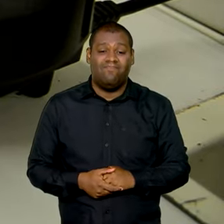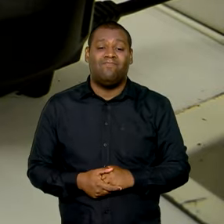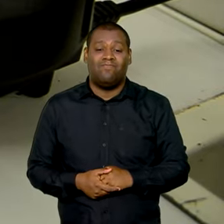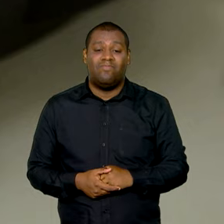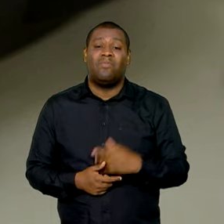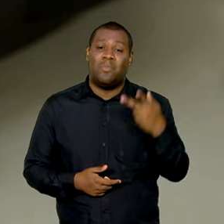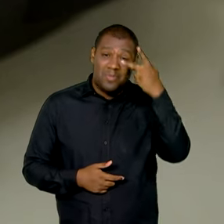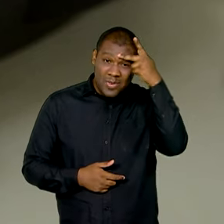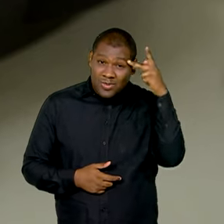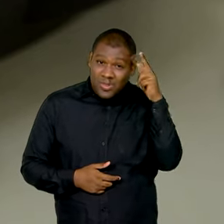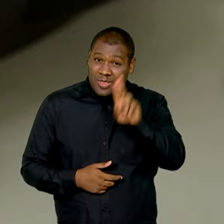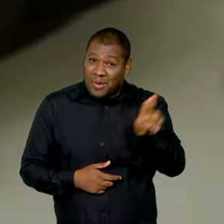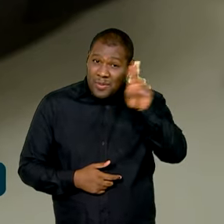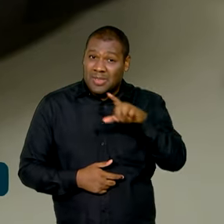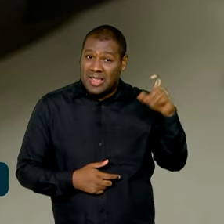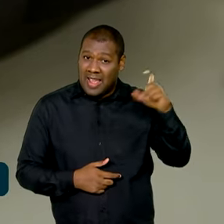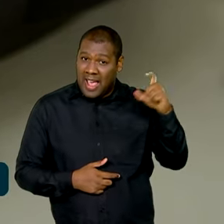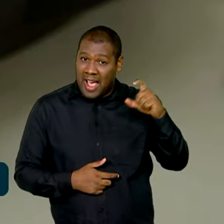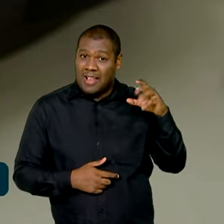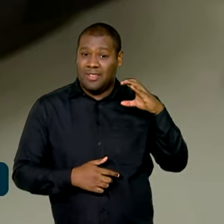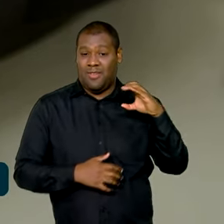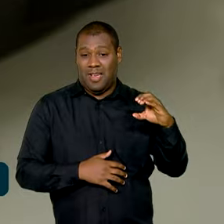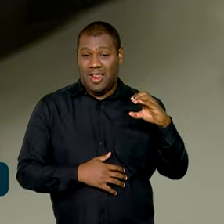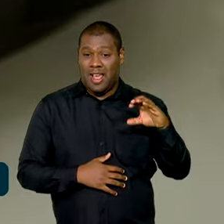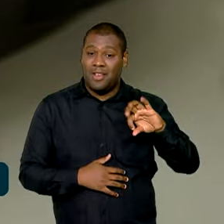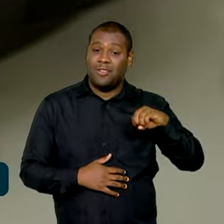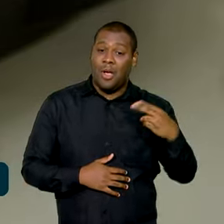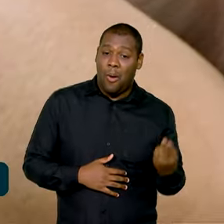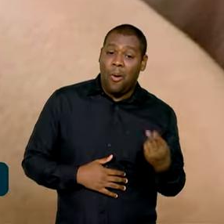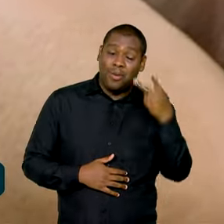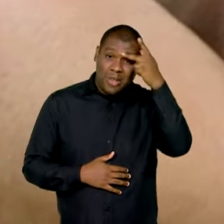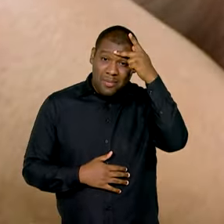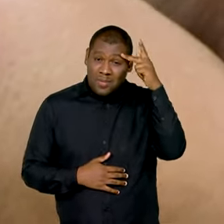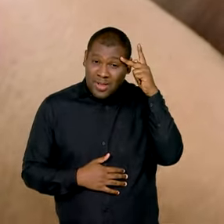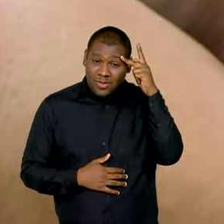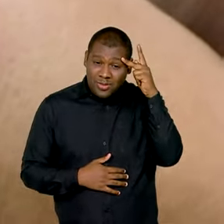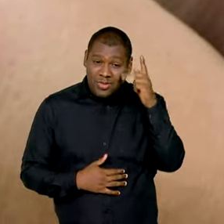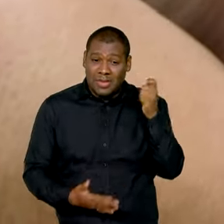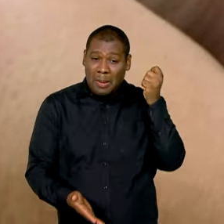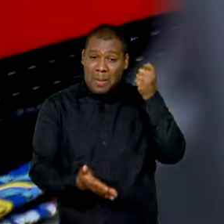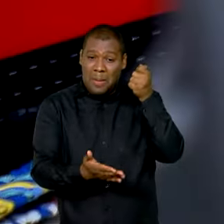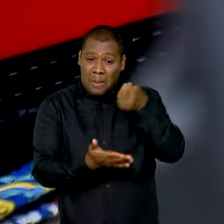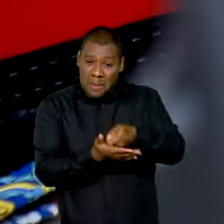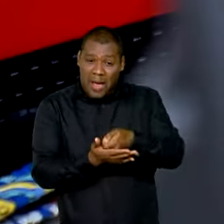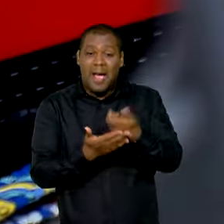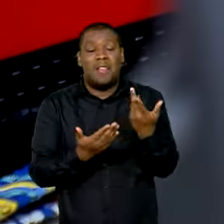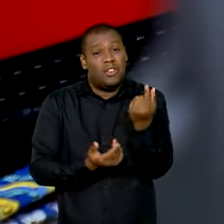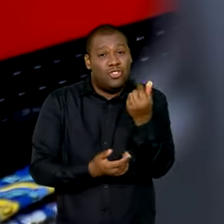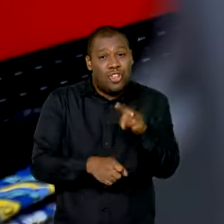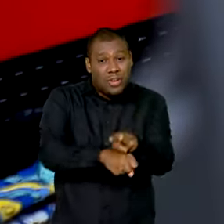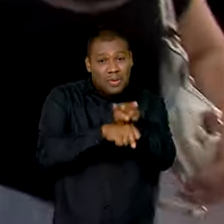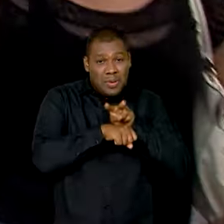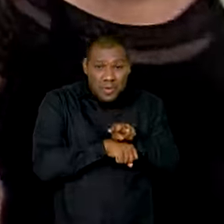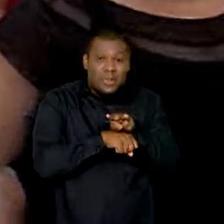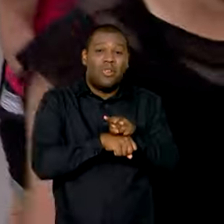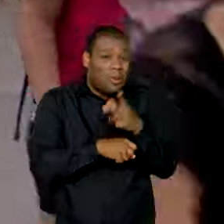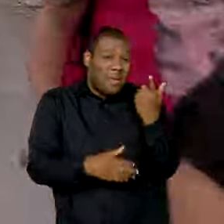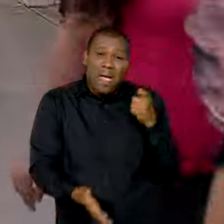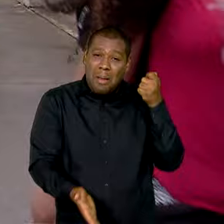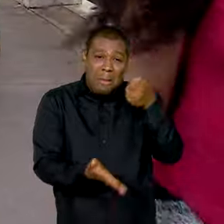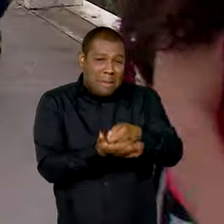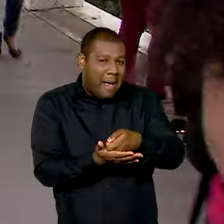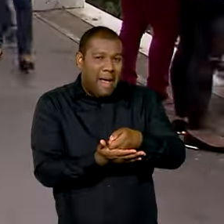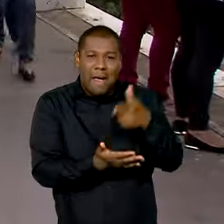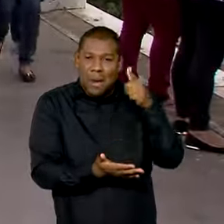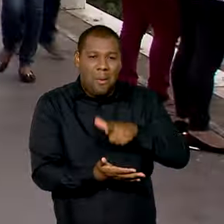entre usuários de cartões de crédito ou pessoas que não conseguem pagar em dia prestações de empréstimos ou financiamentos. Segundo